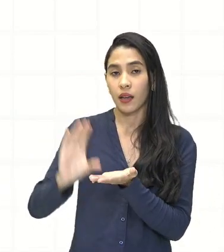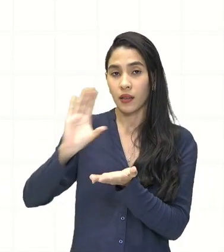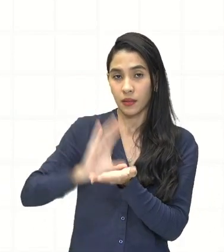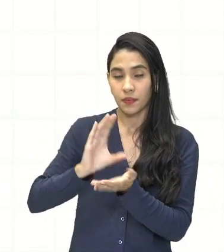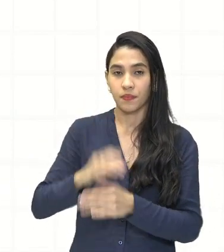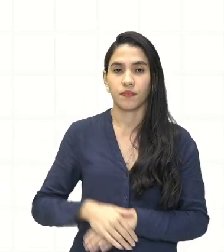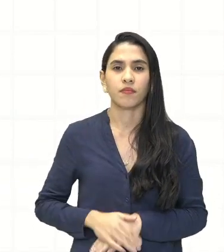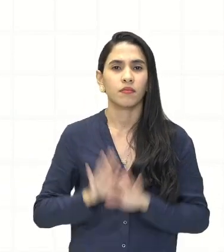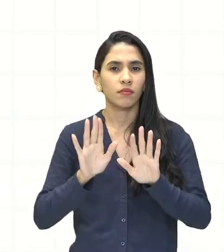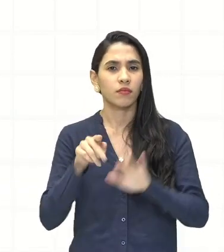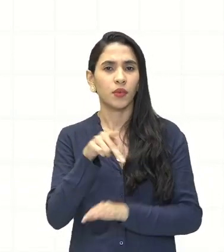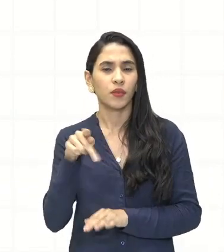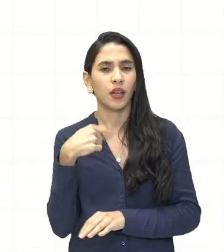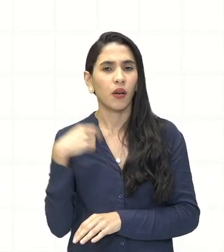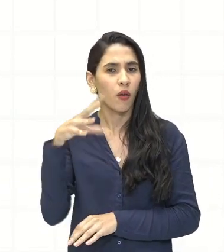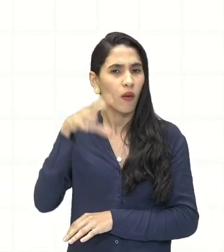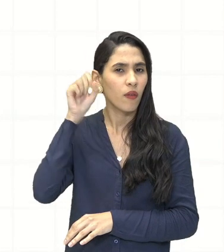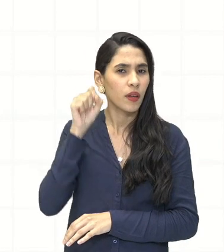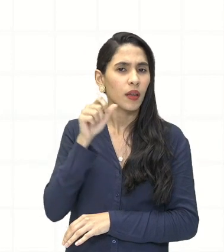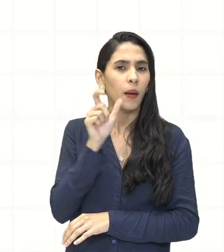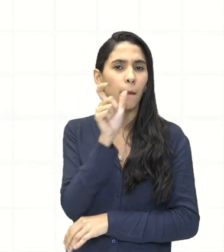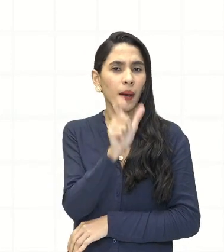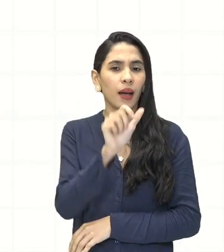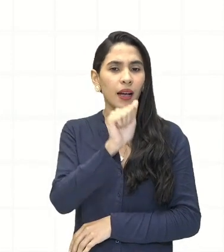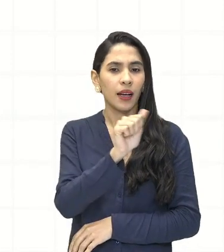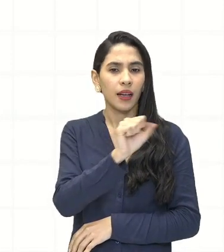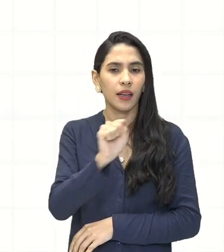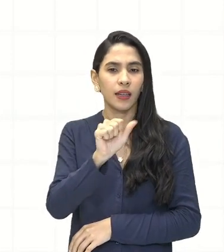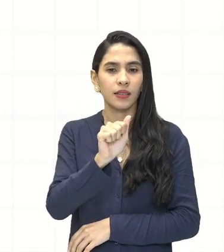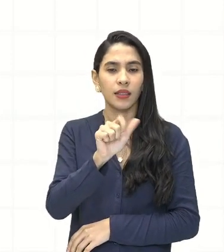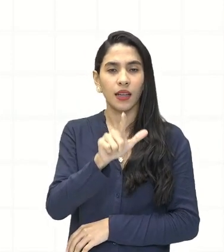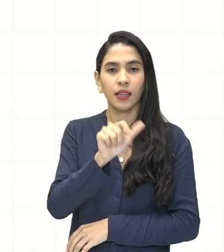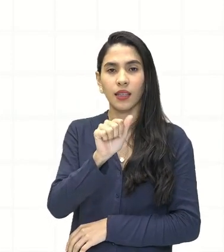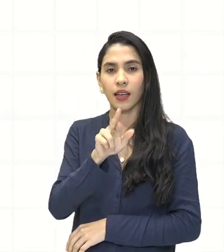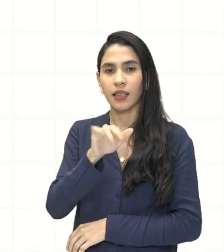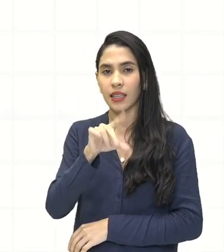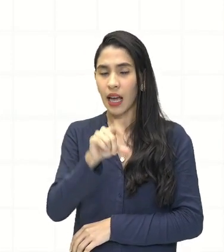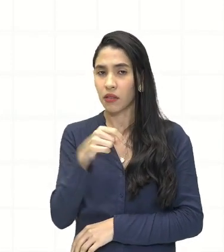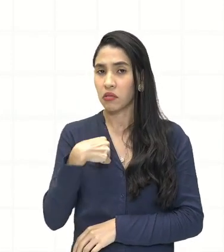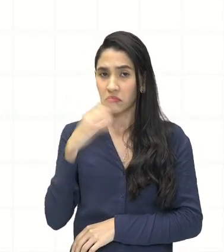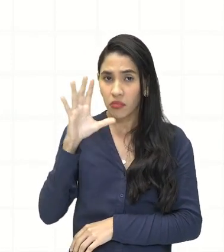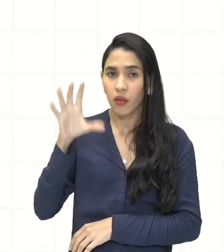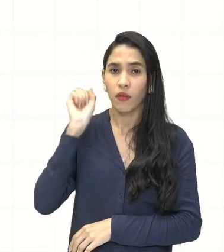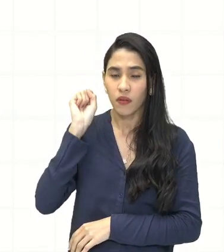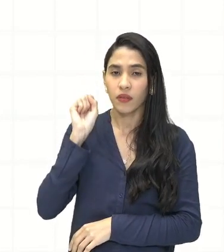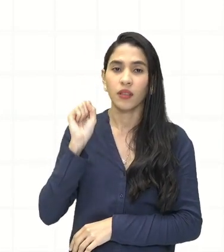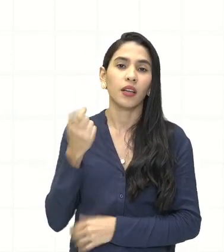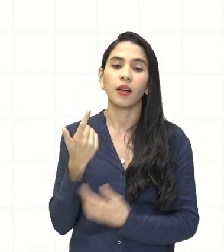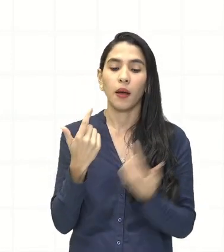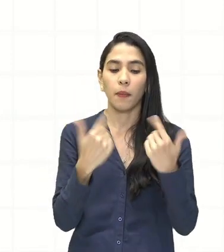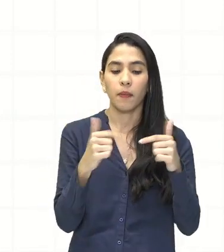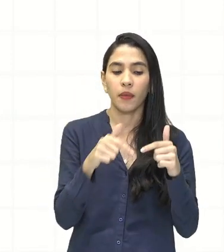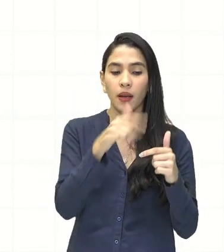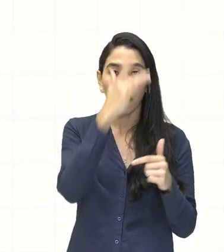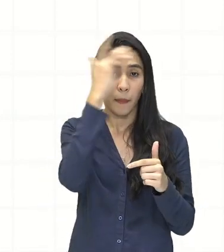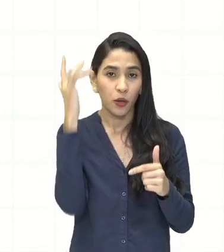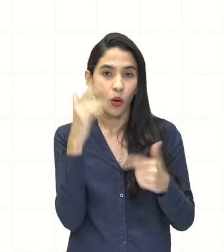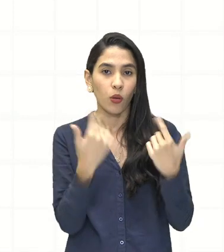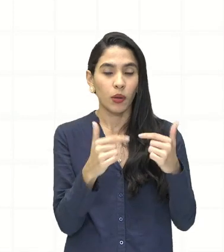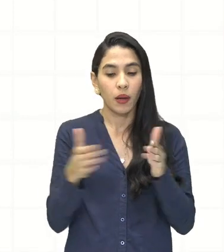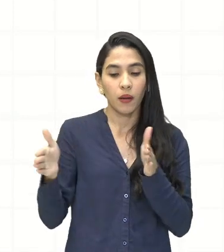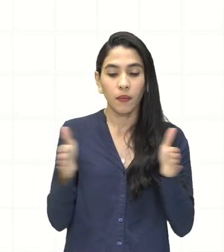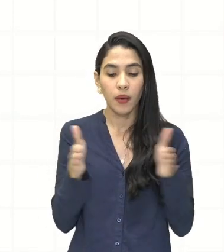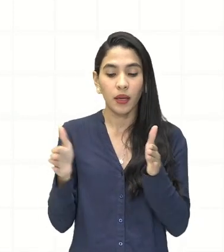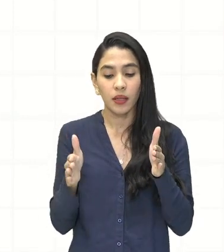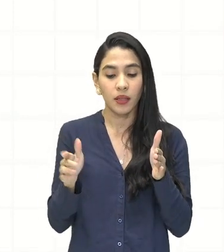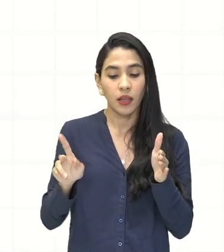Professora, eu já ouvi falar dessa palavra assalariado. O que é o assalariado? É aquela pessoa que trabalha durante um período